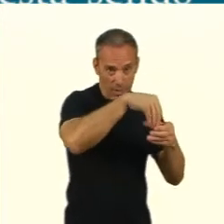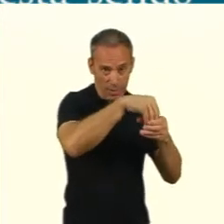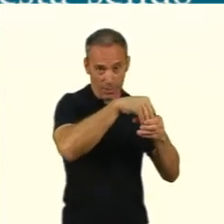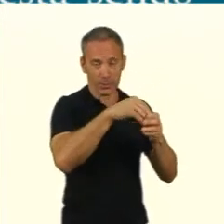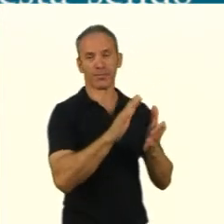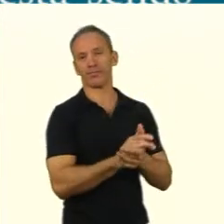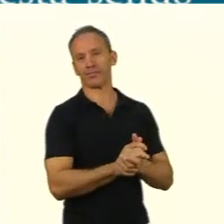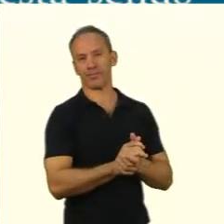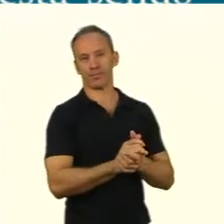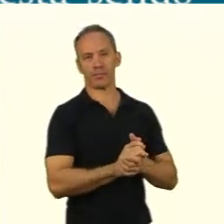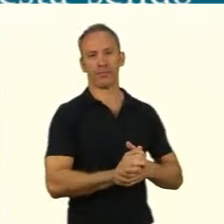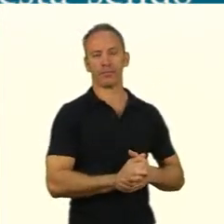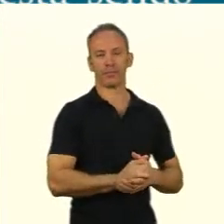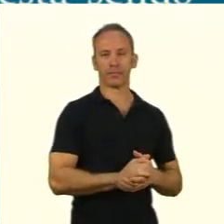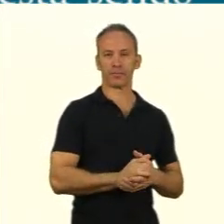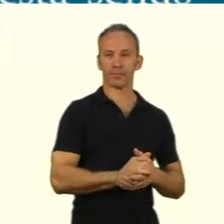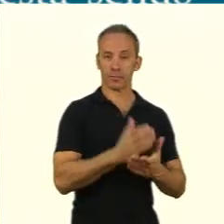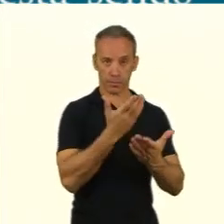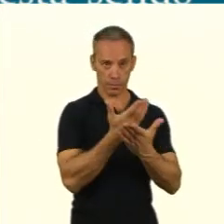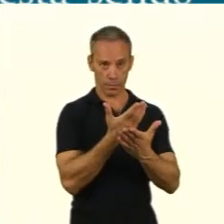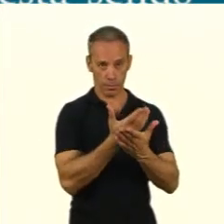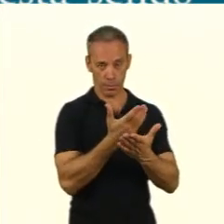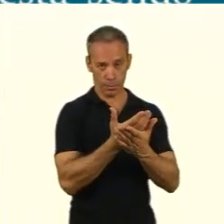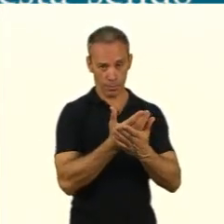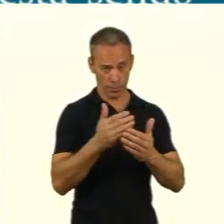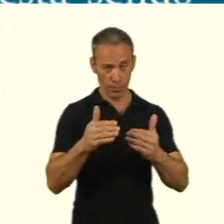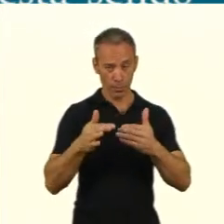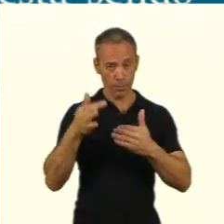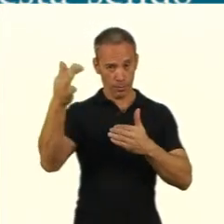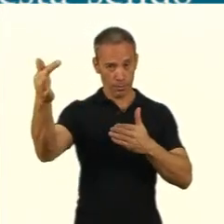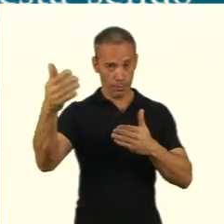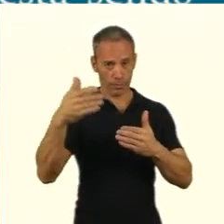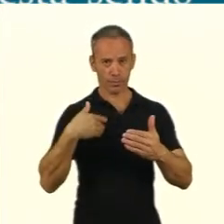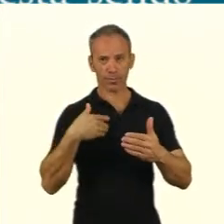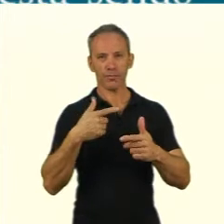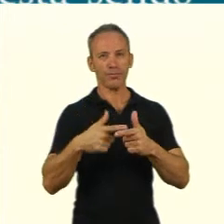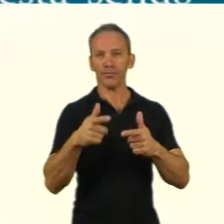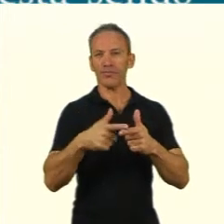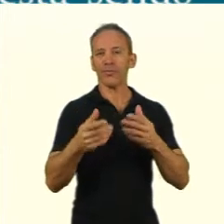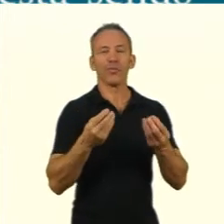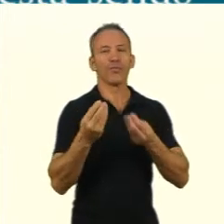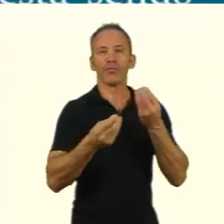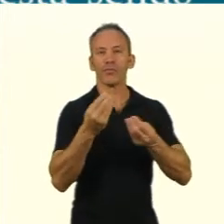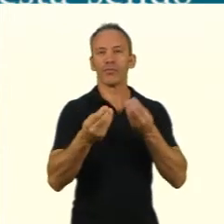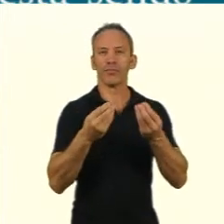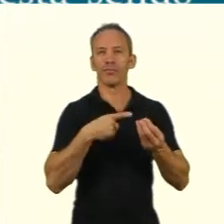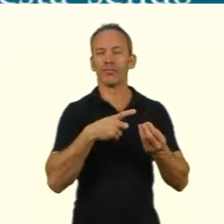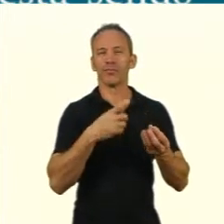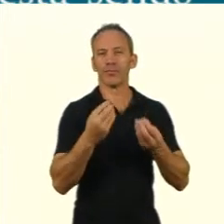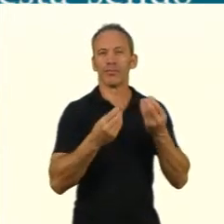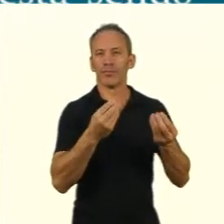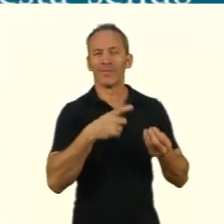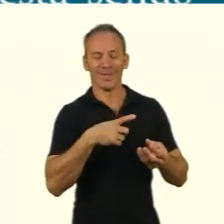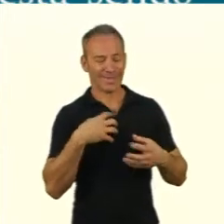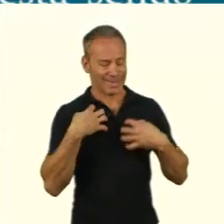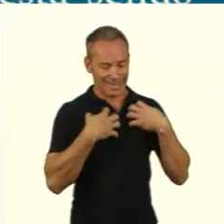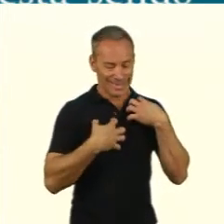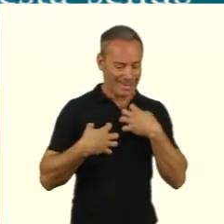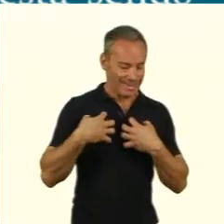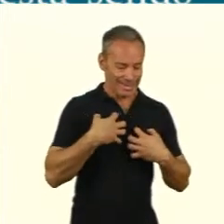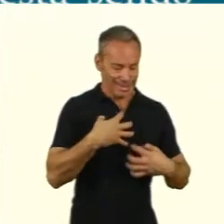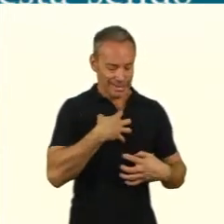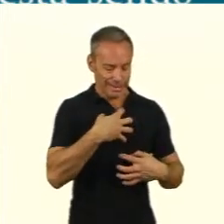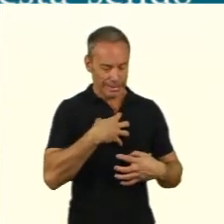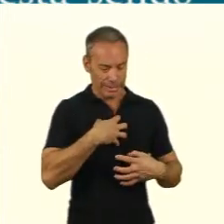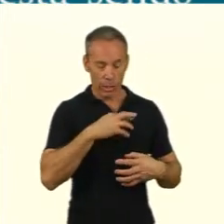subjaz a investigação, ou seja, está na base da investigação, está sendo, então, objetivado na